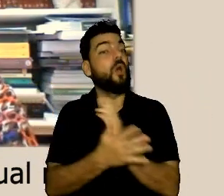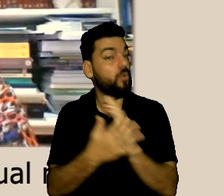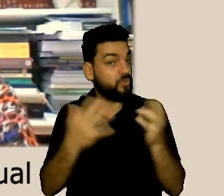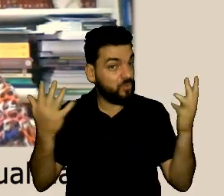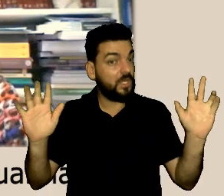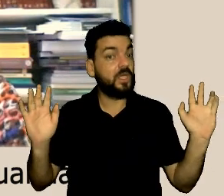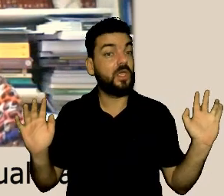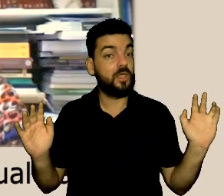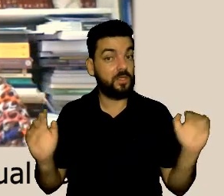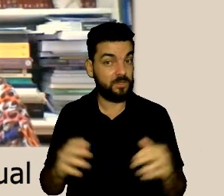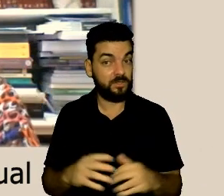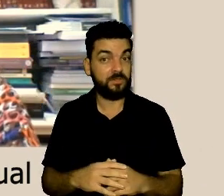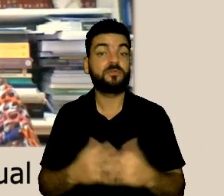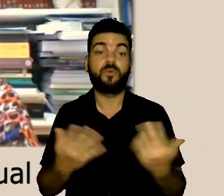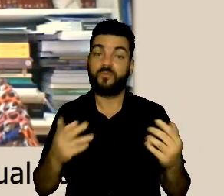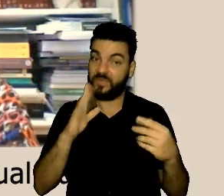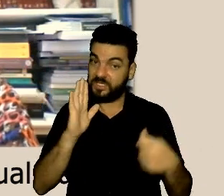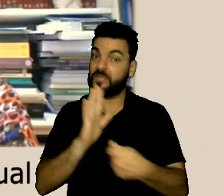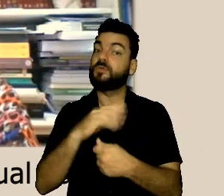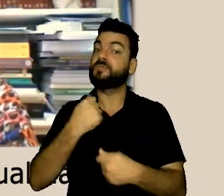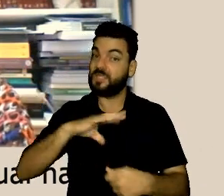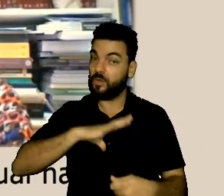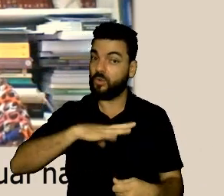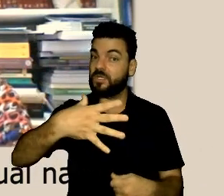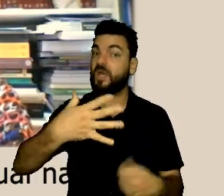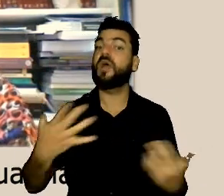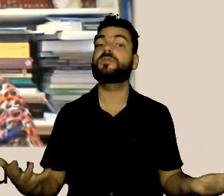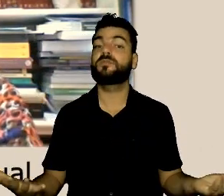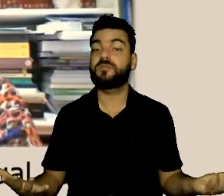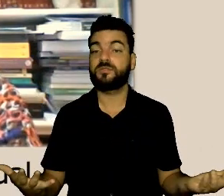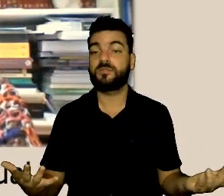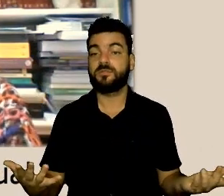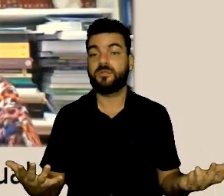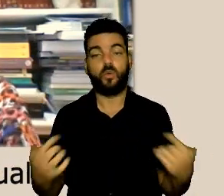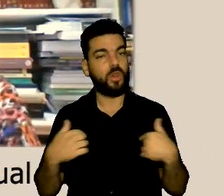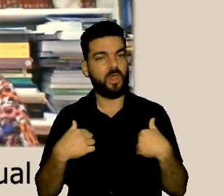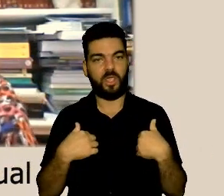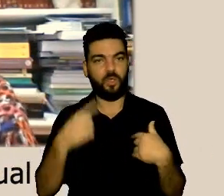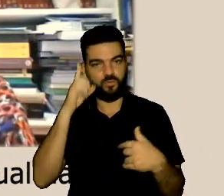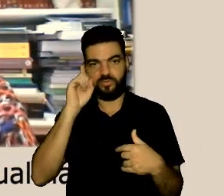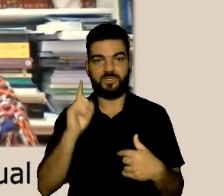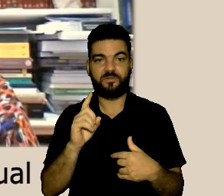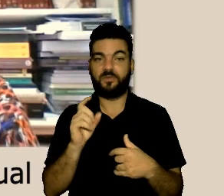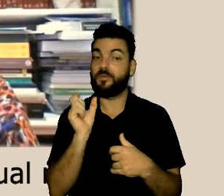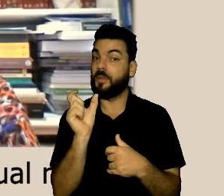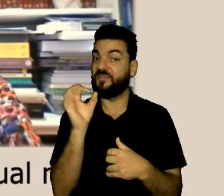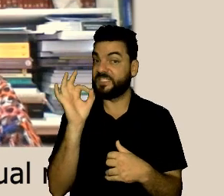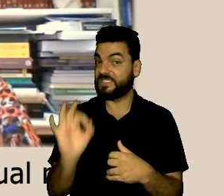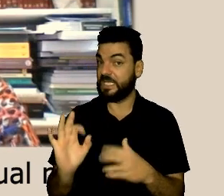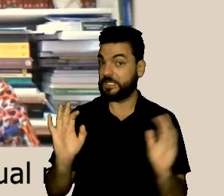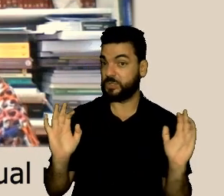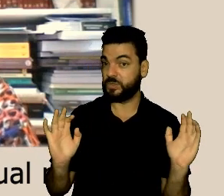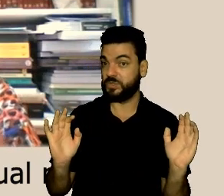você precisa ser muito ter muito estômago às vezes para